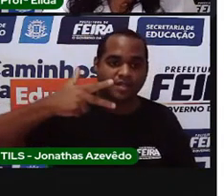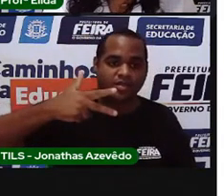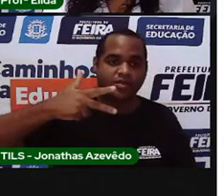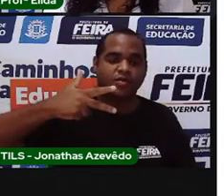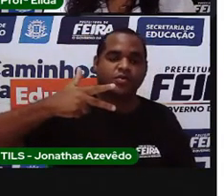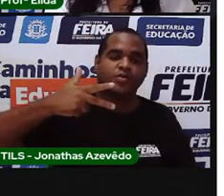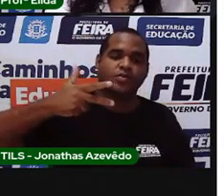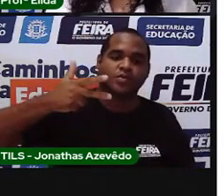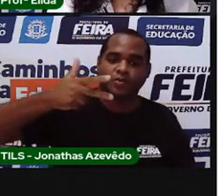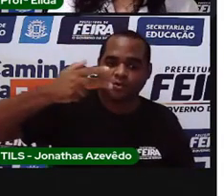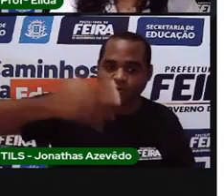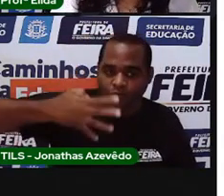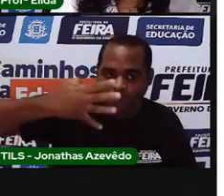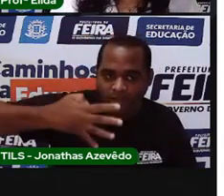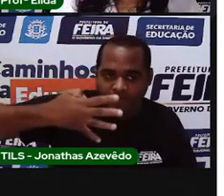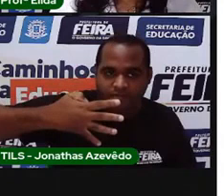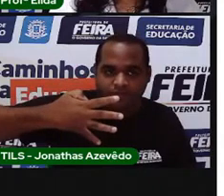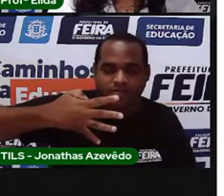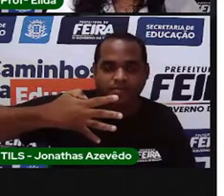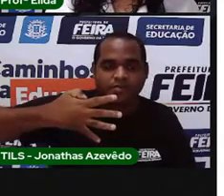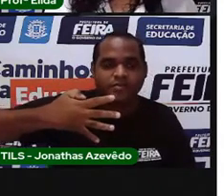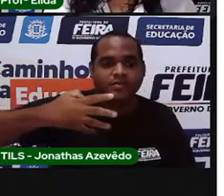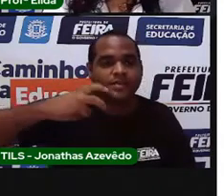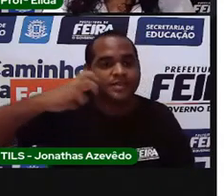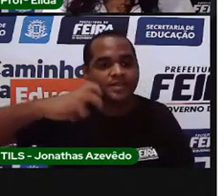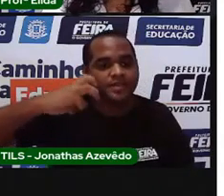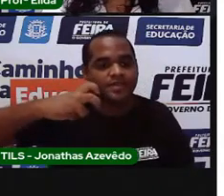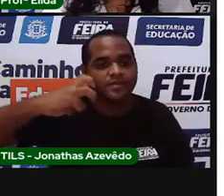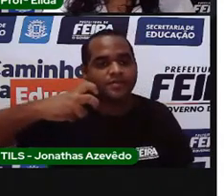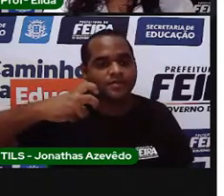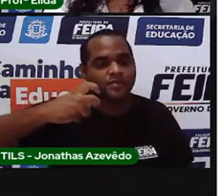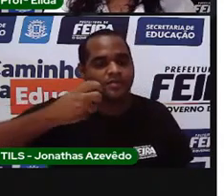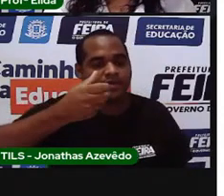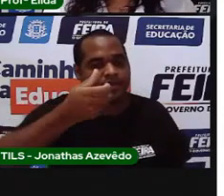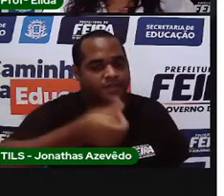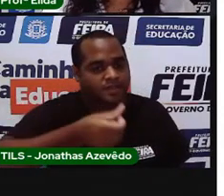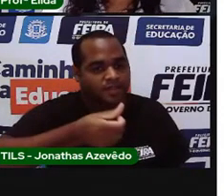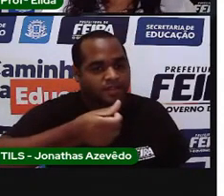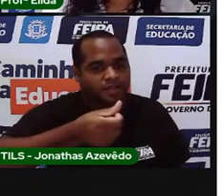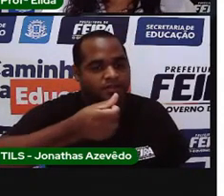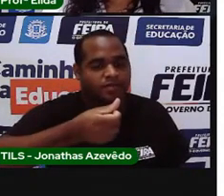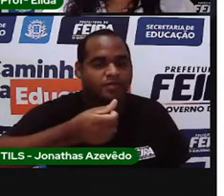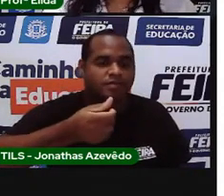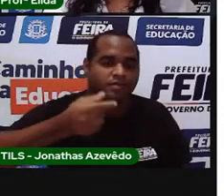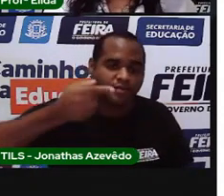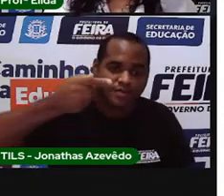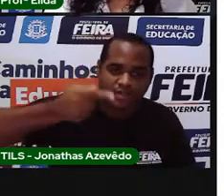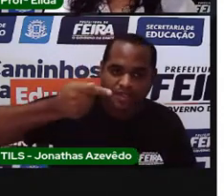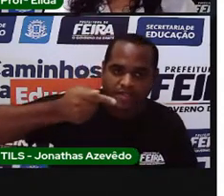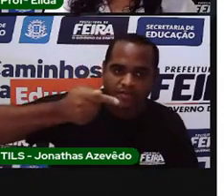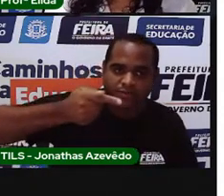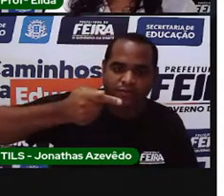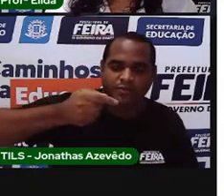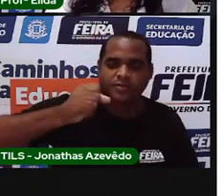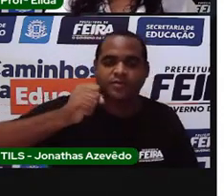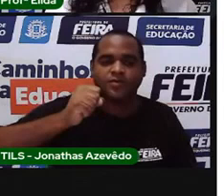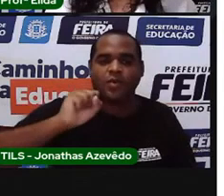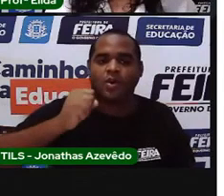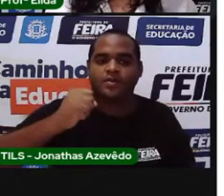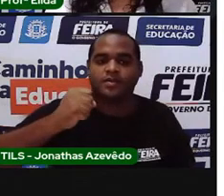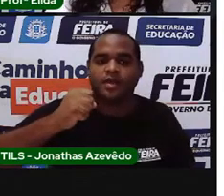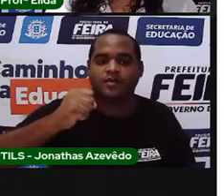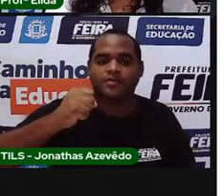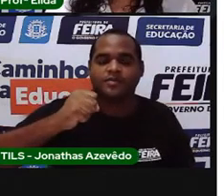terceiro, quarto, quinto, sexto, sétimo,